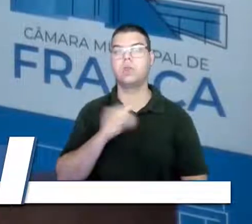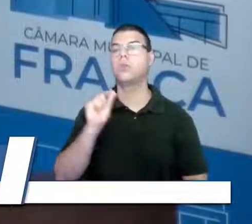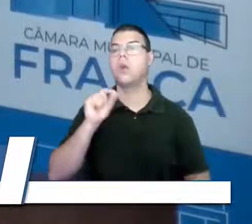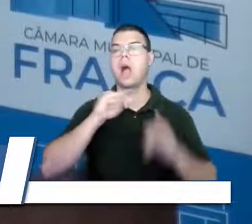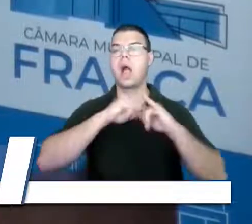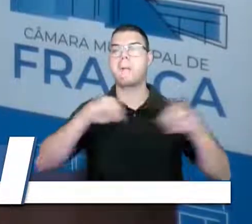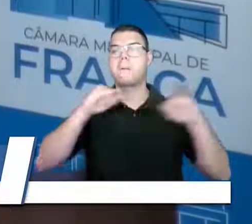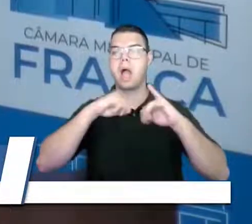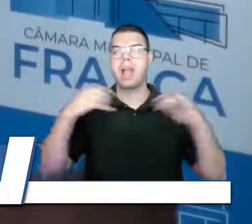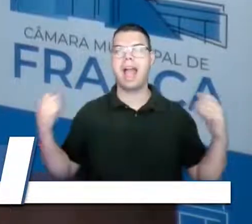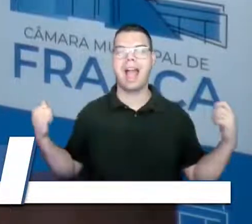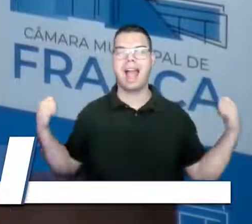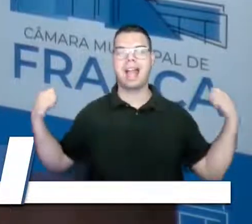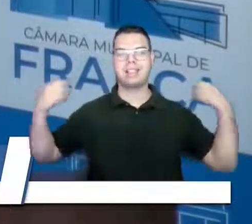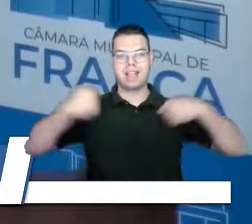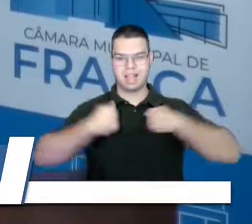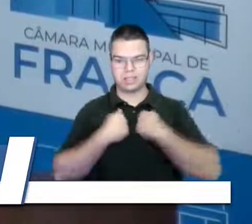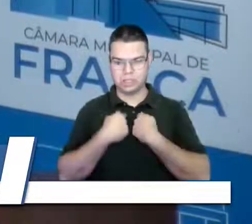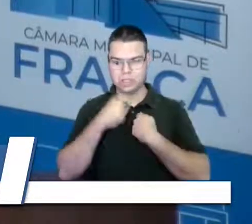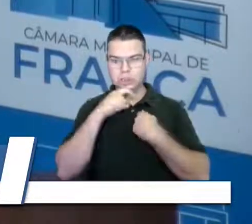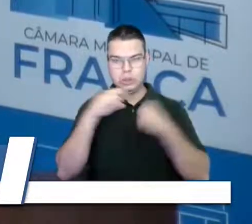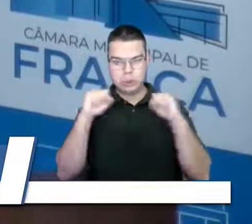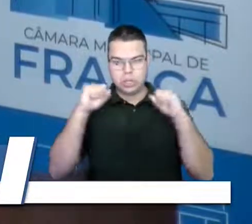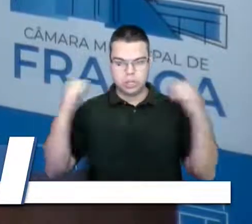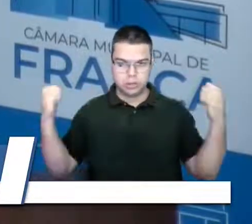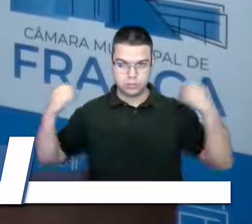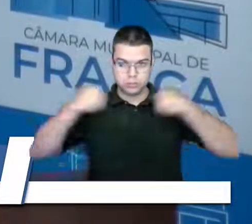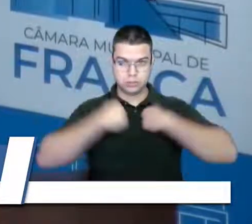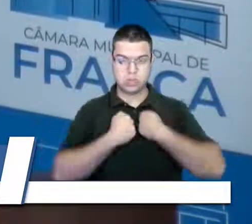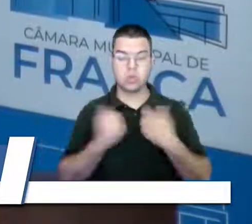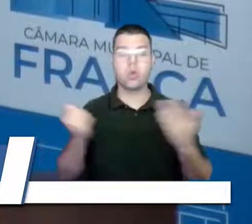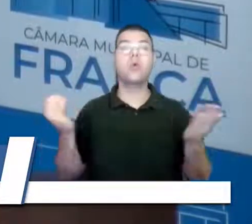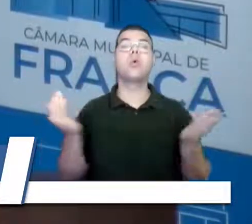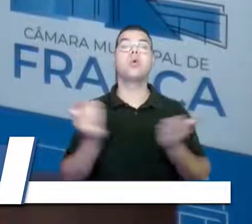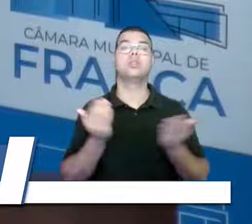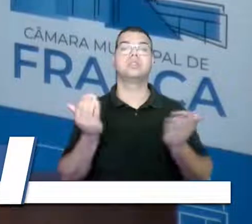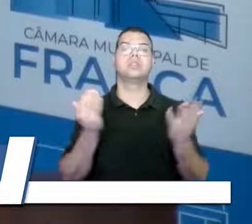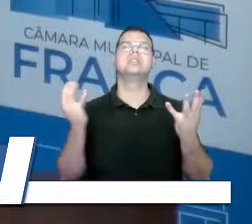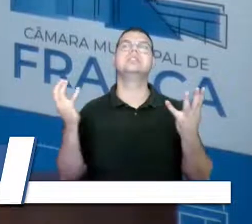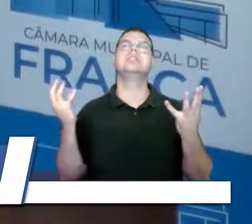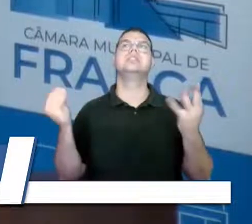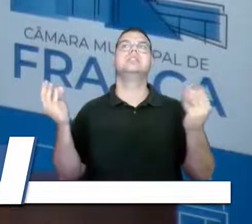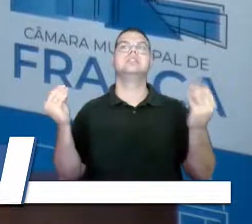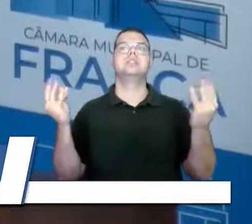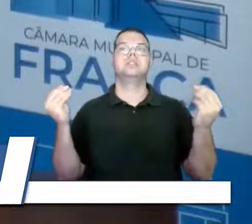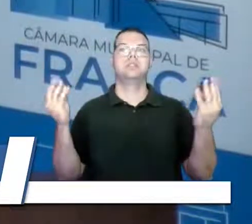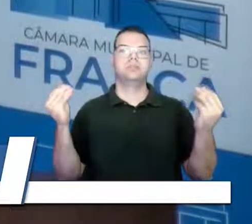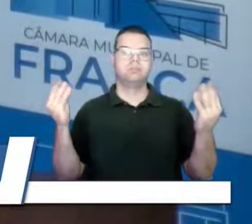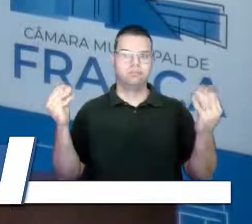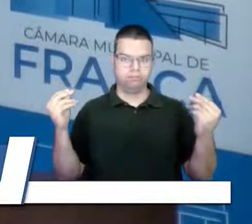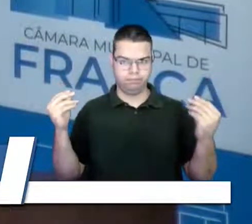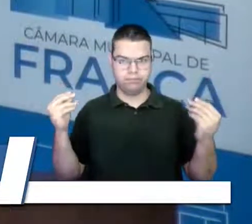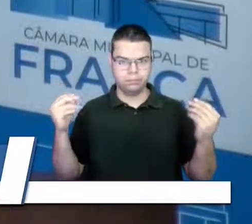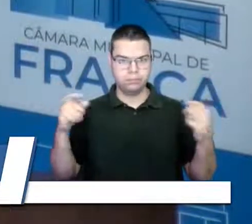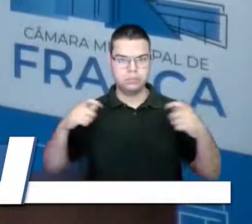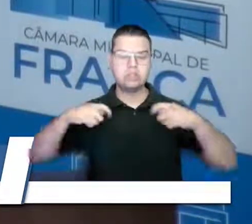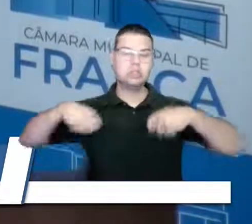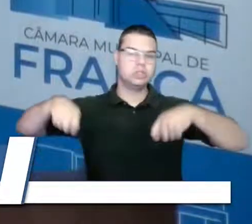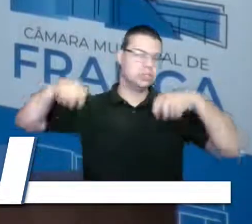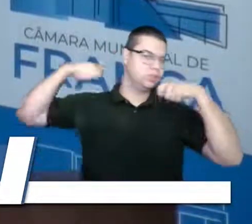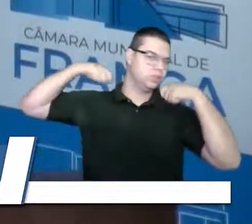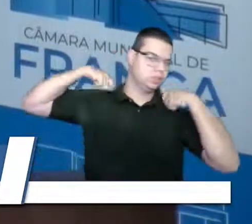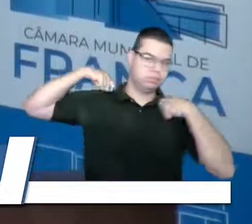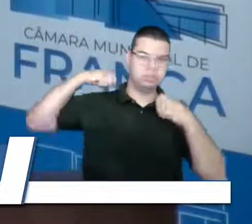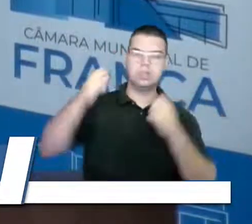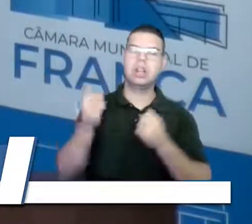hoje, são milhares, milhares de cobertores distribuídos para a população